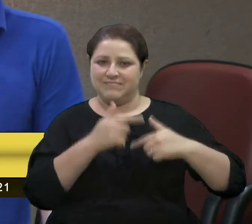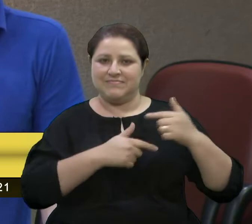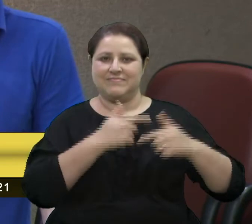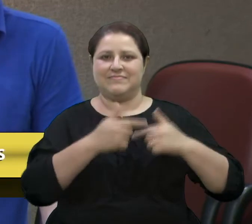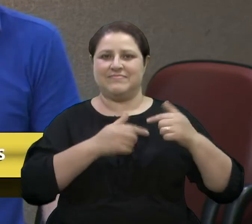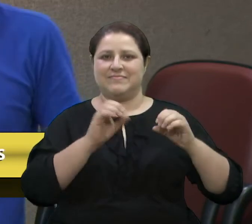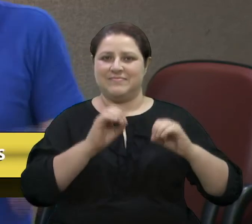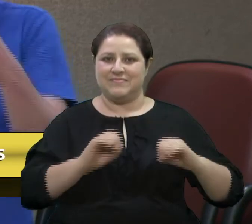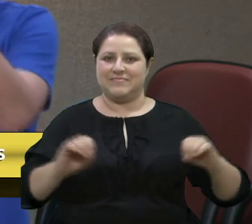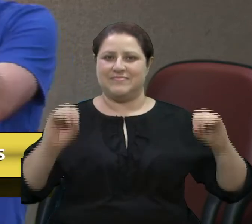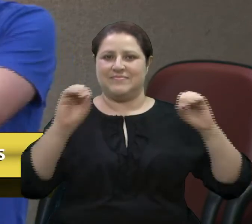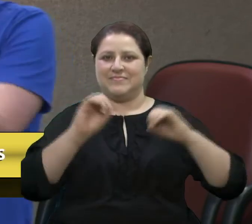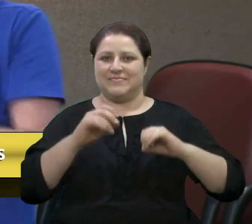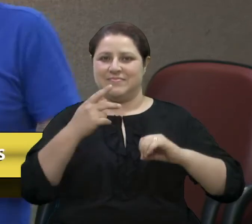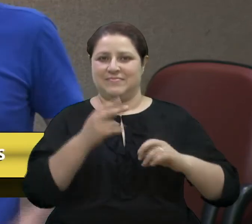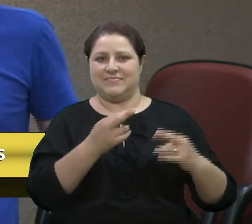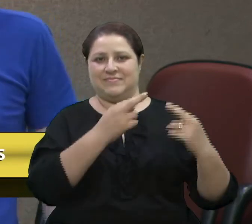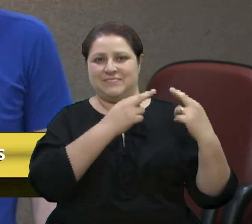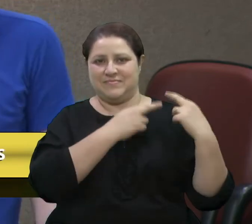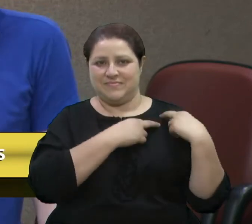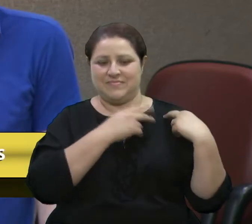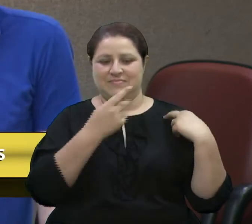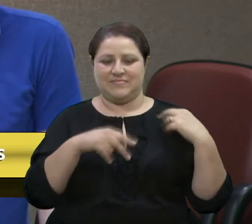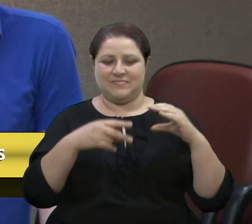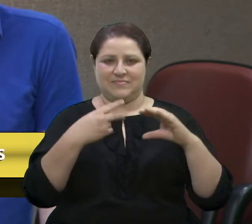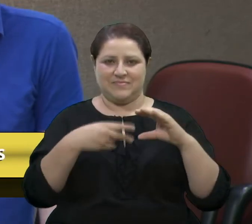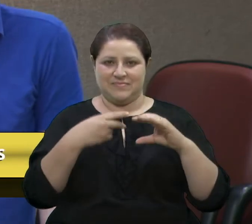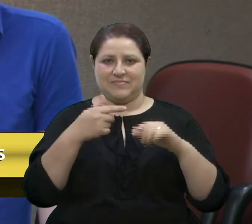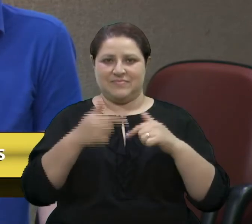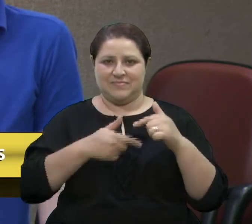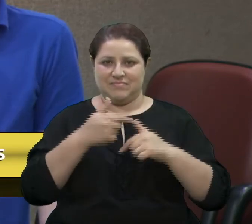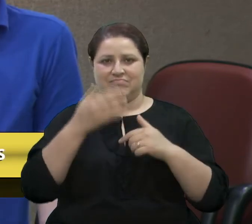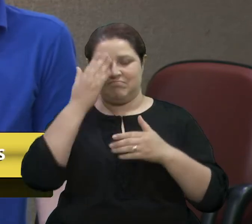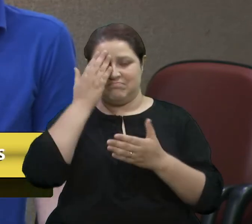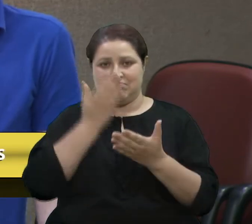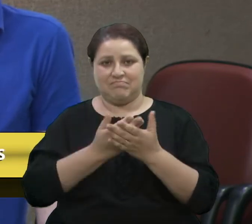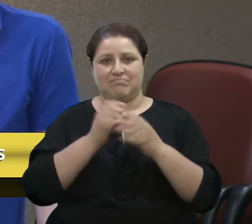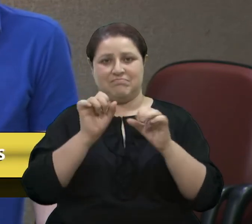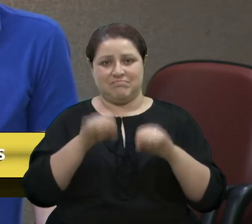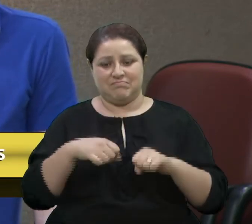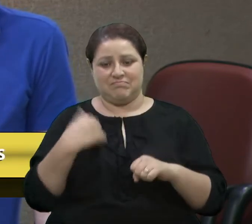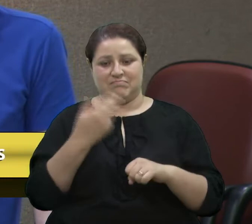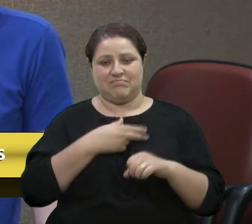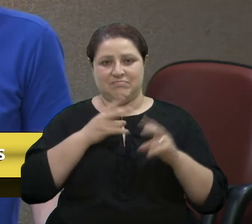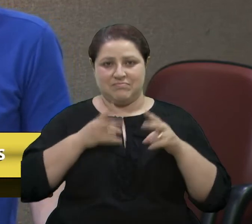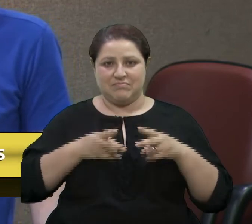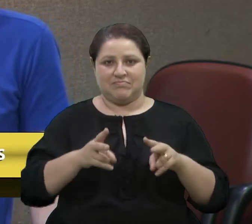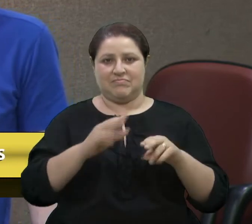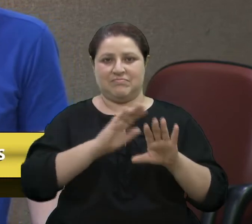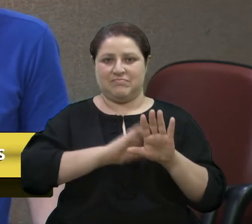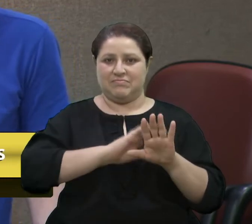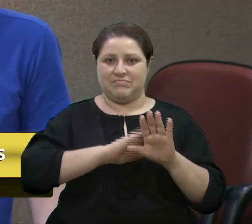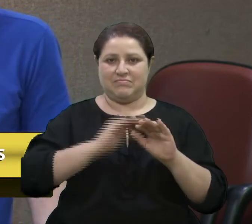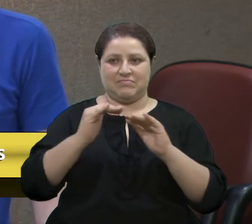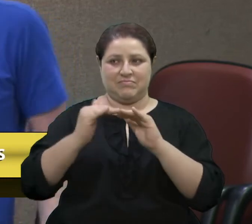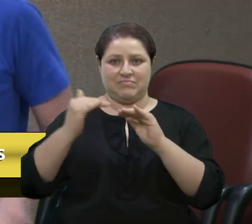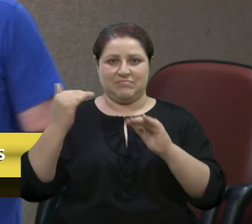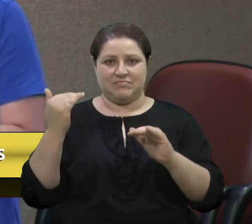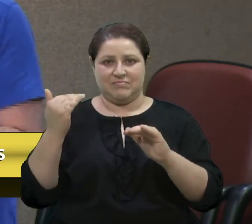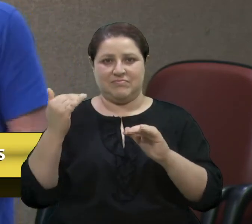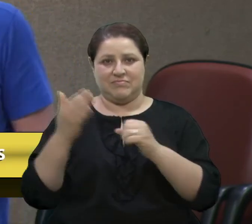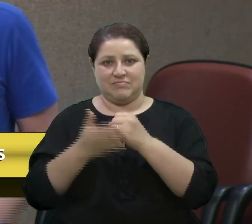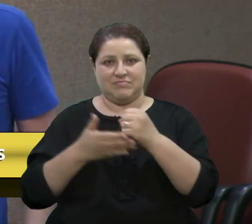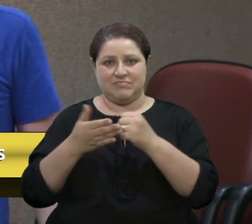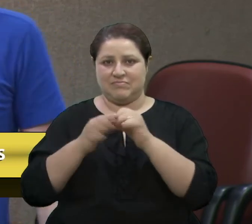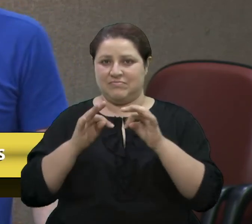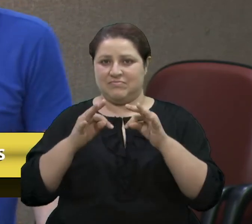possa cumprir com as obrigações da casa, tenho certeza que assim a fará. Nós continuamos discordando ideologicamente, ideologicamente, basicamente